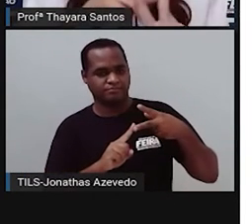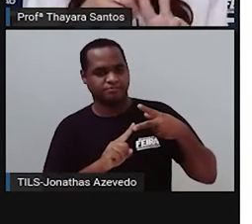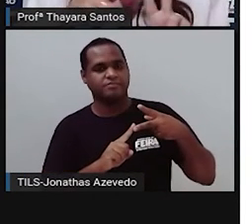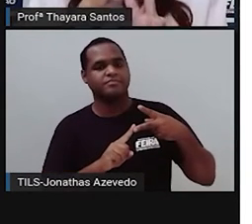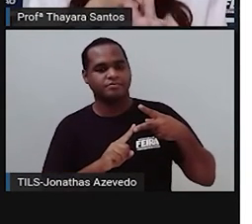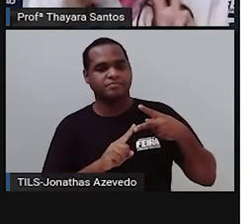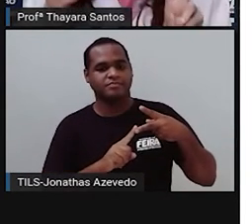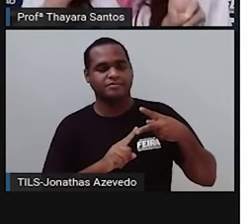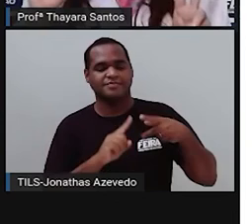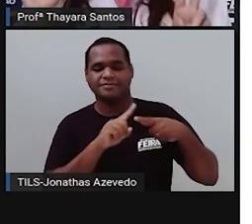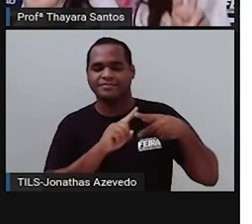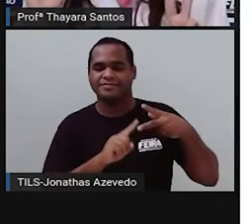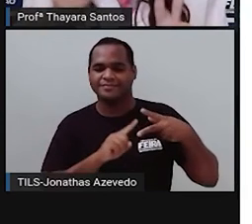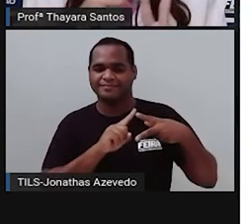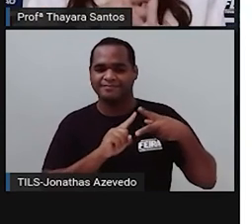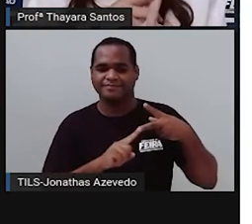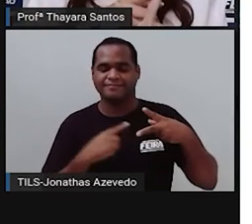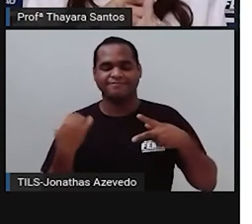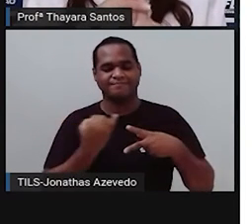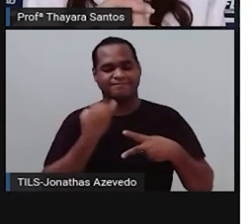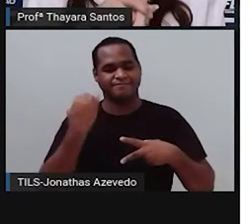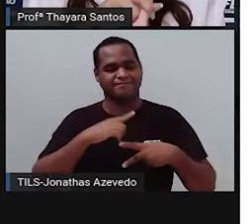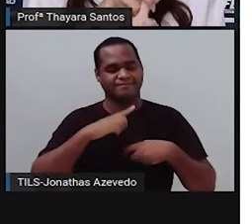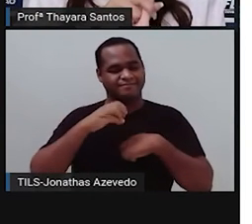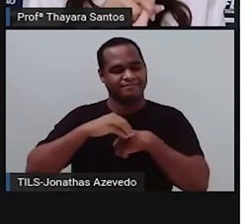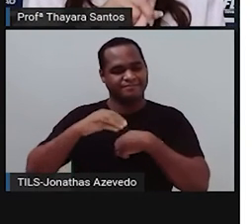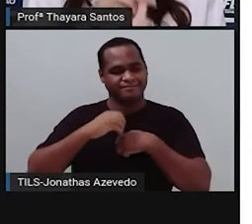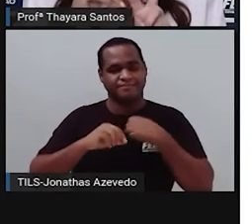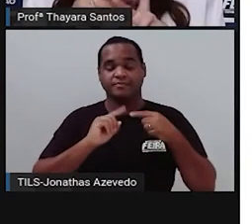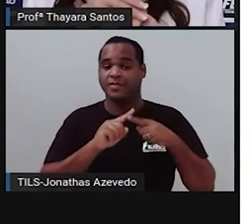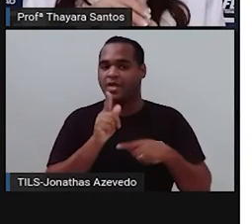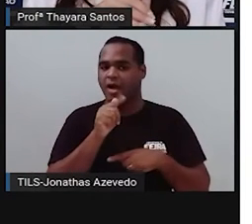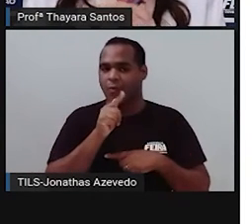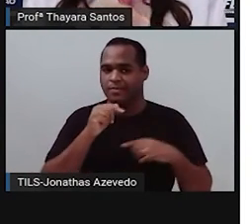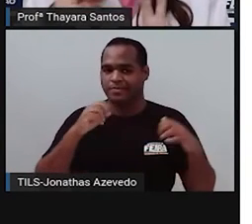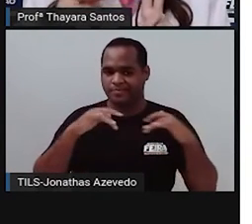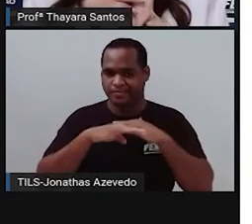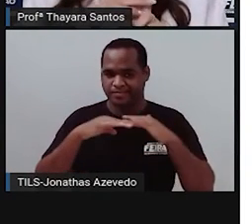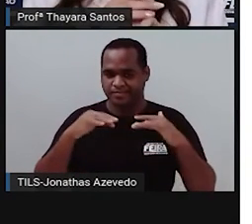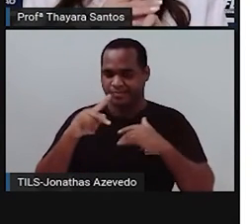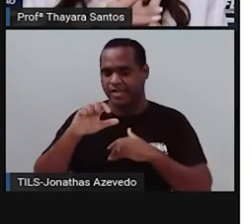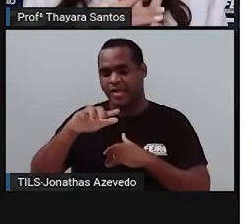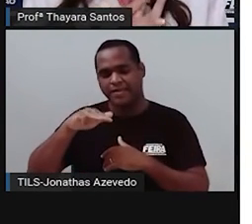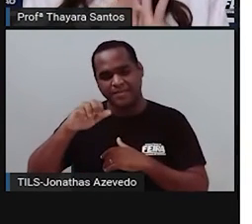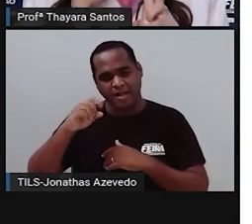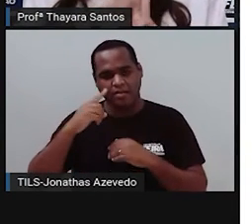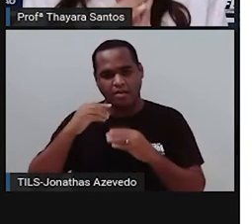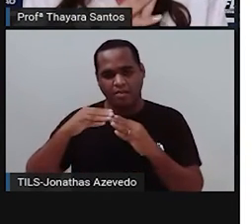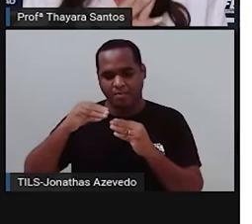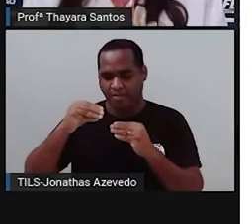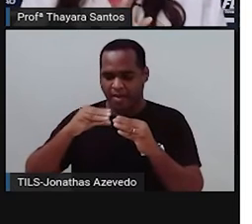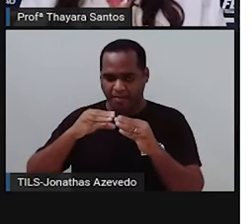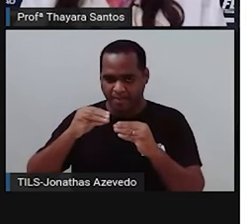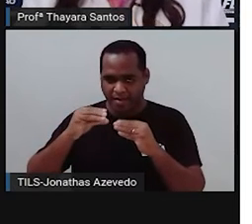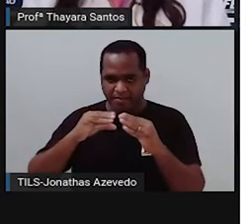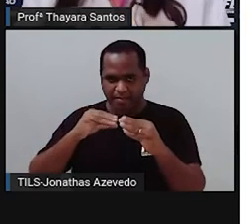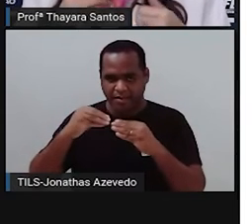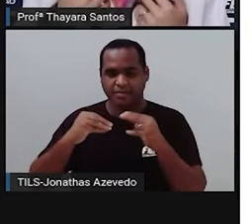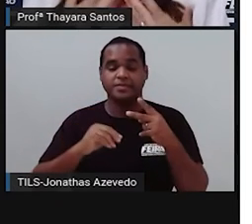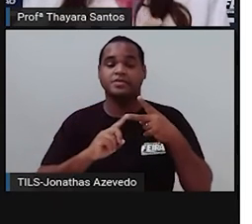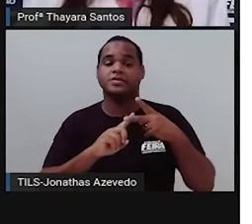de... Tem duas coisas aí diferentes. Tem a parte líquida, que é o plasma, e tem a parte sólida, que são as células.